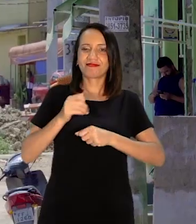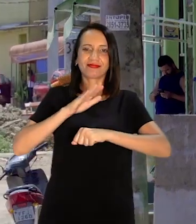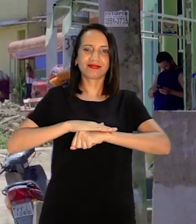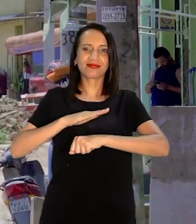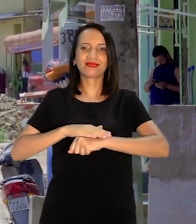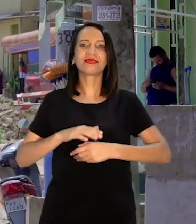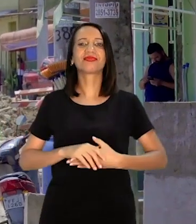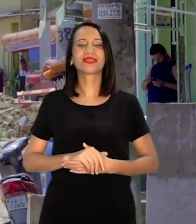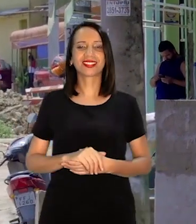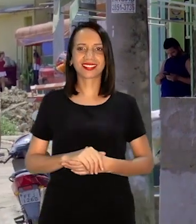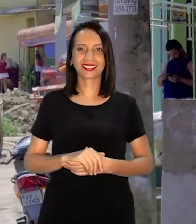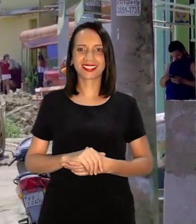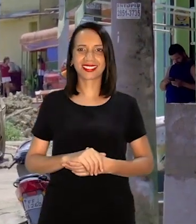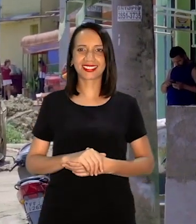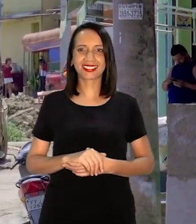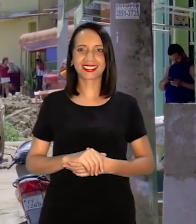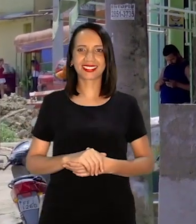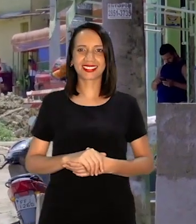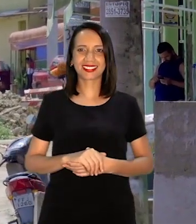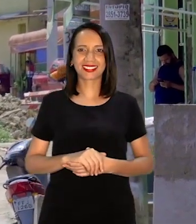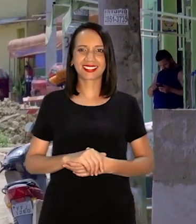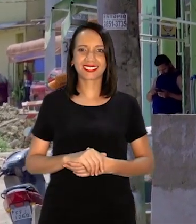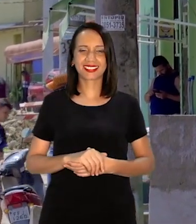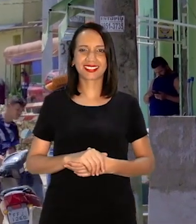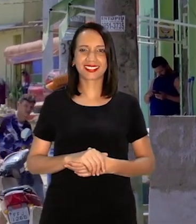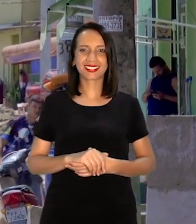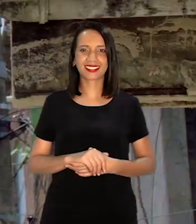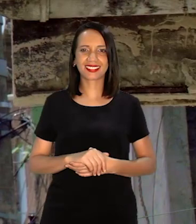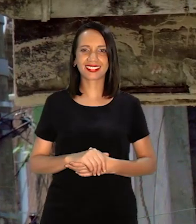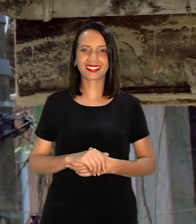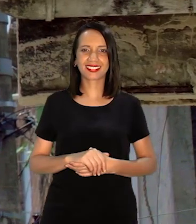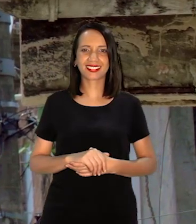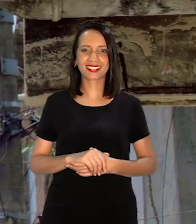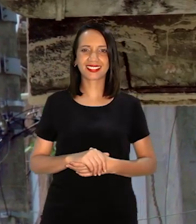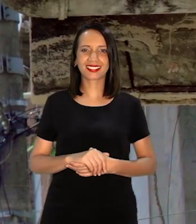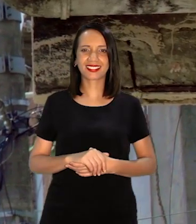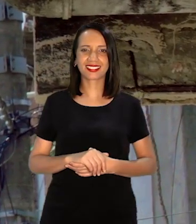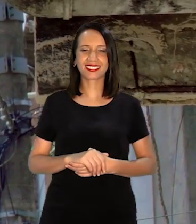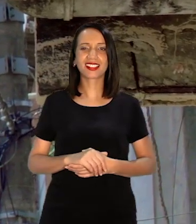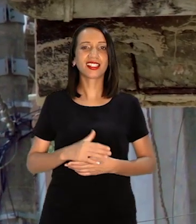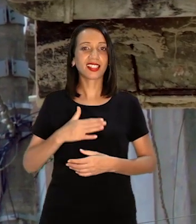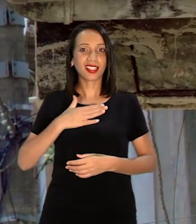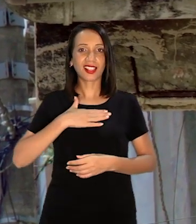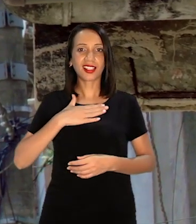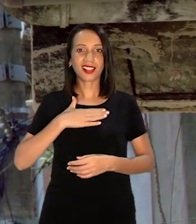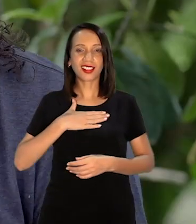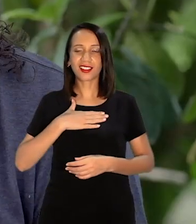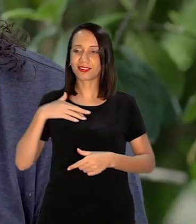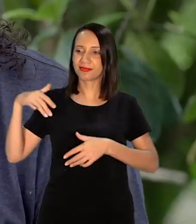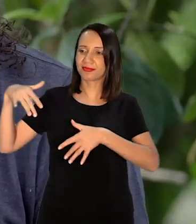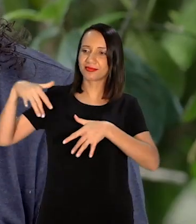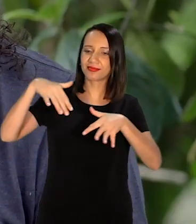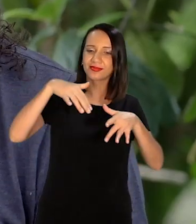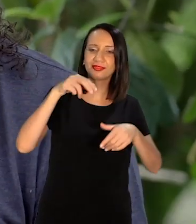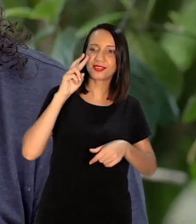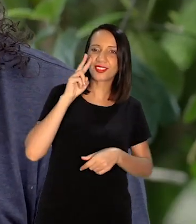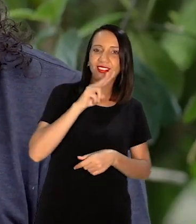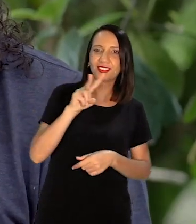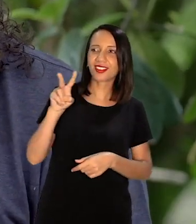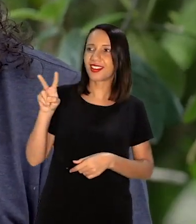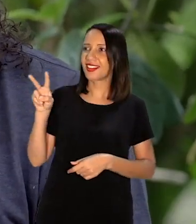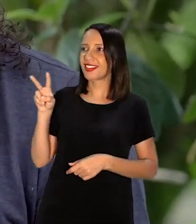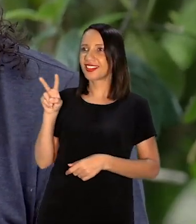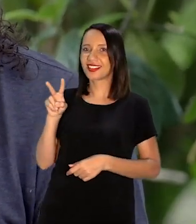momento Rua de casas Algumas com reboco Outras sem Eu não tenho espanto Quando eu vejo eles passando Por exemplo Maurício O